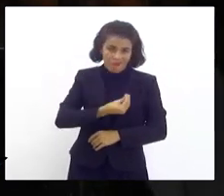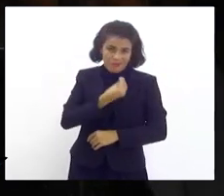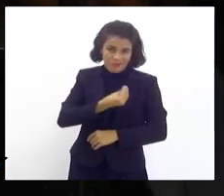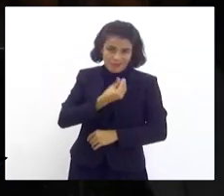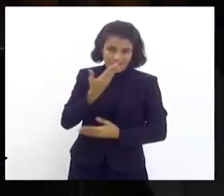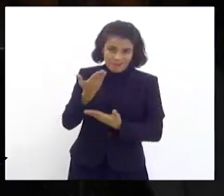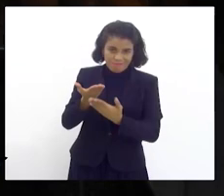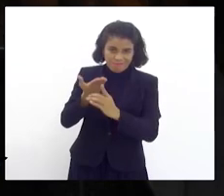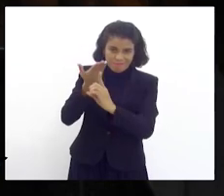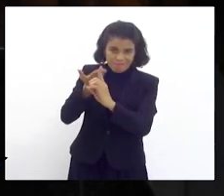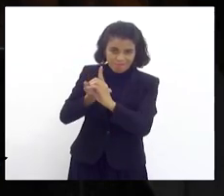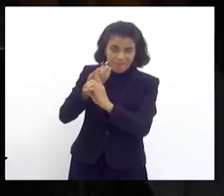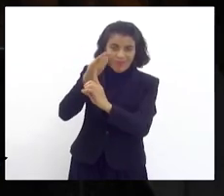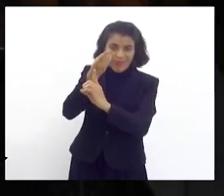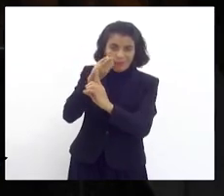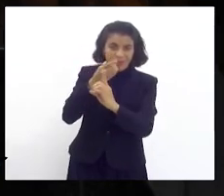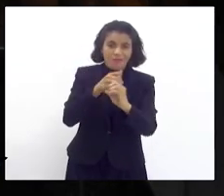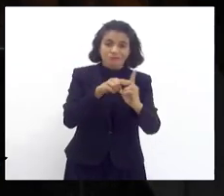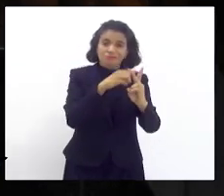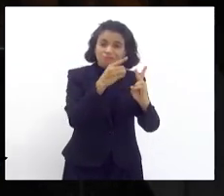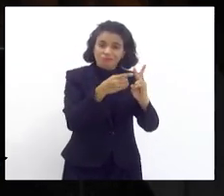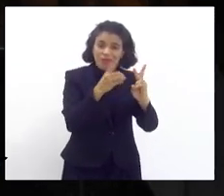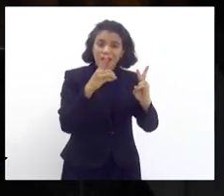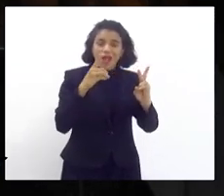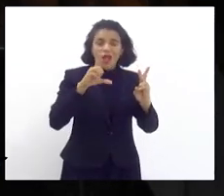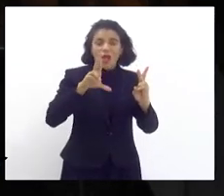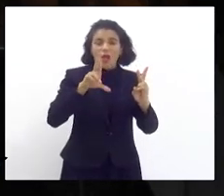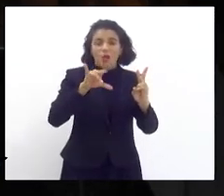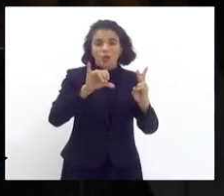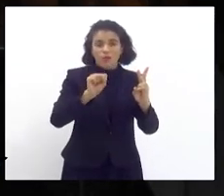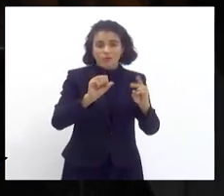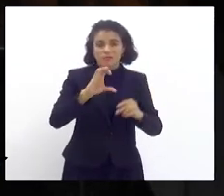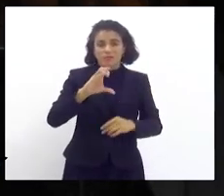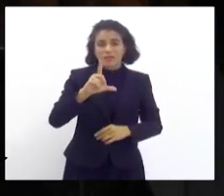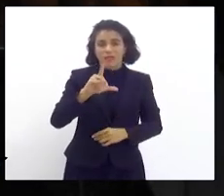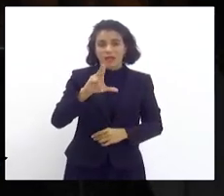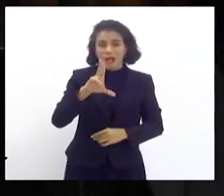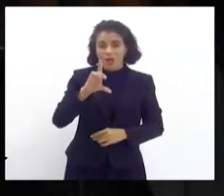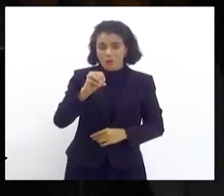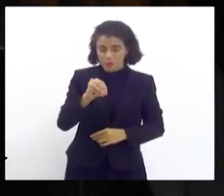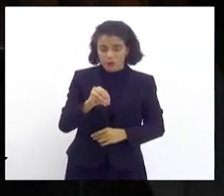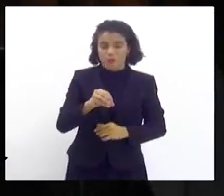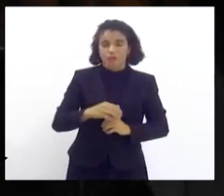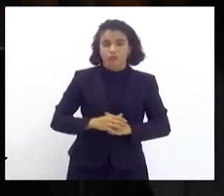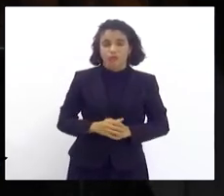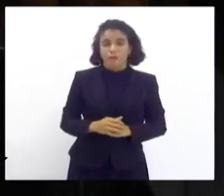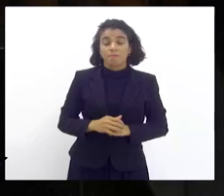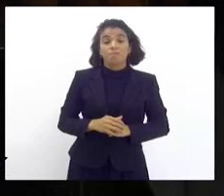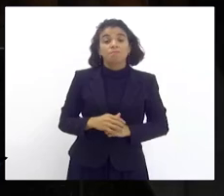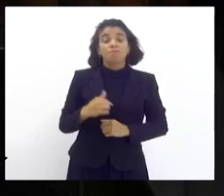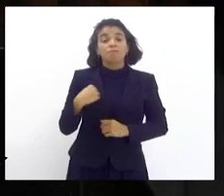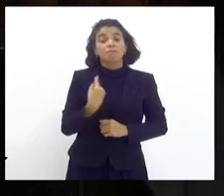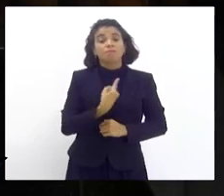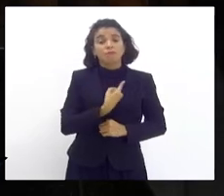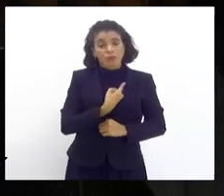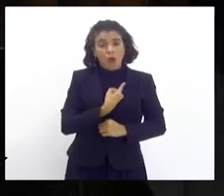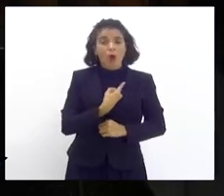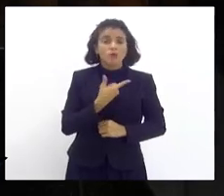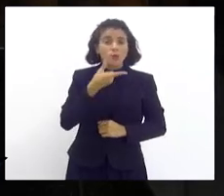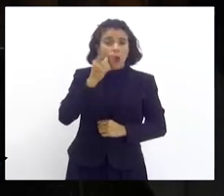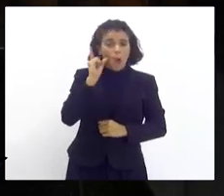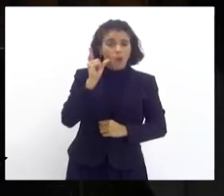deputado Luiz Cláudio, eu iniciaria a dizer, deputado Luiz Cláudio, que nós saímos daqui